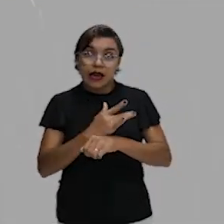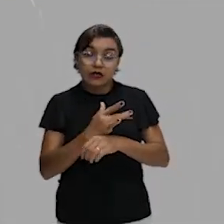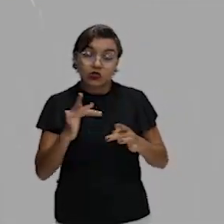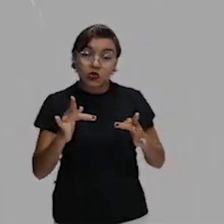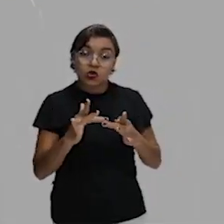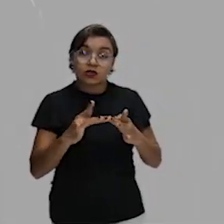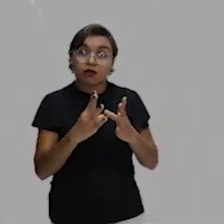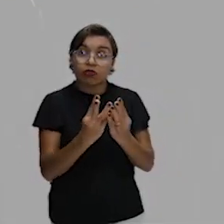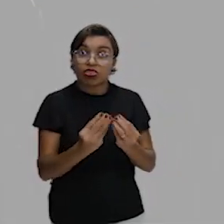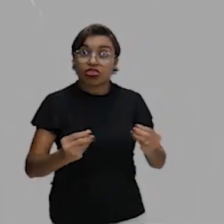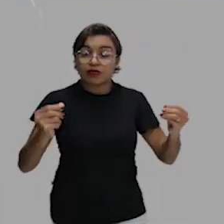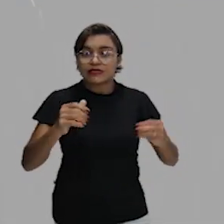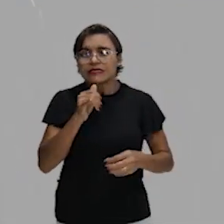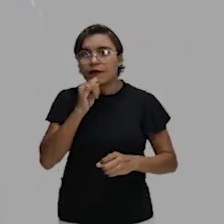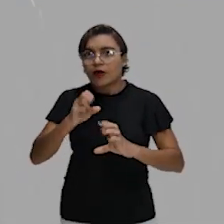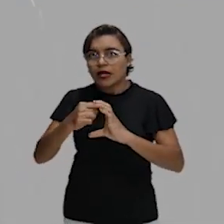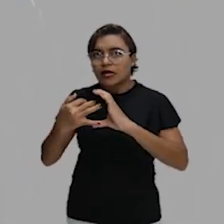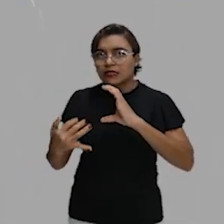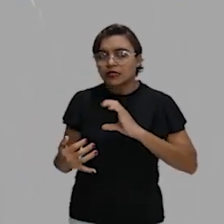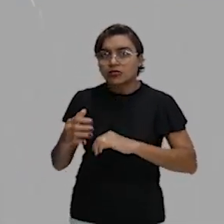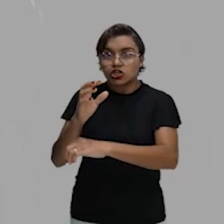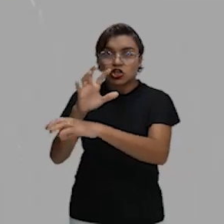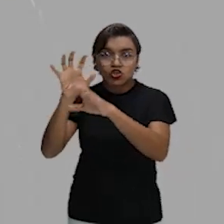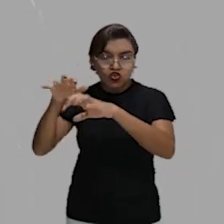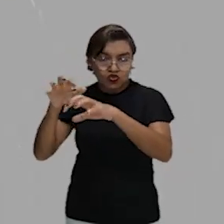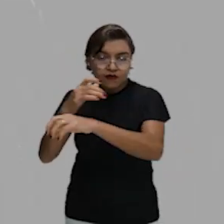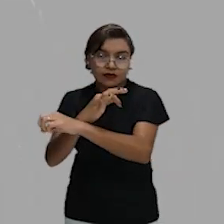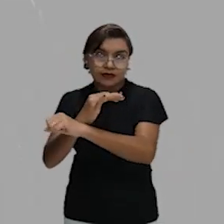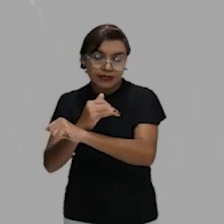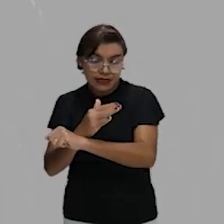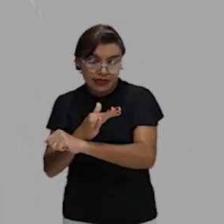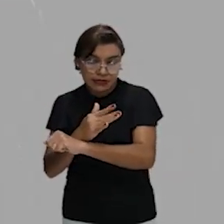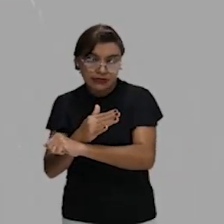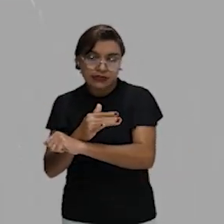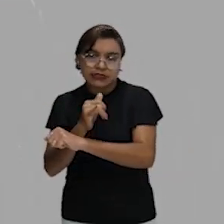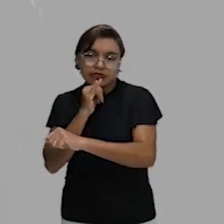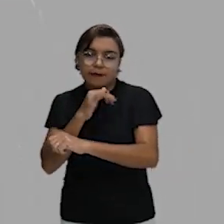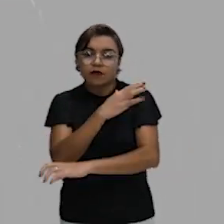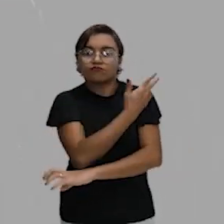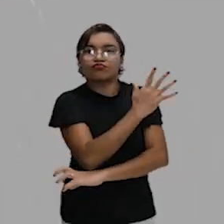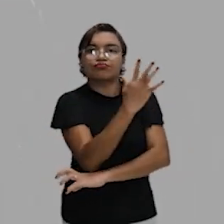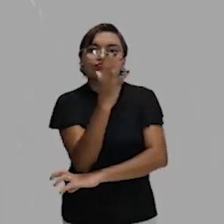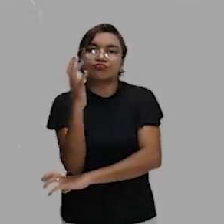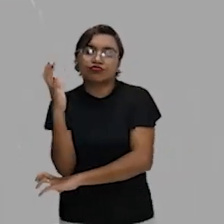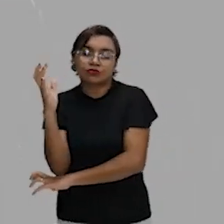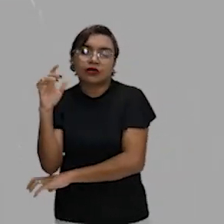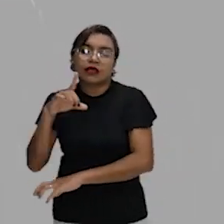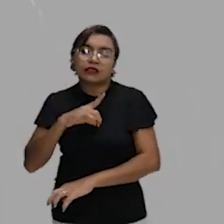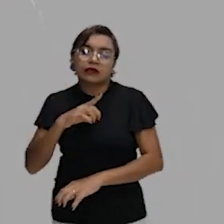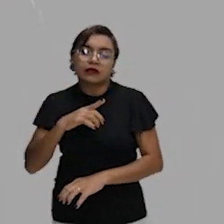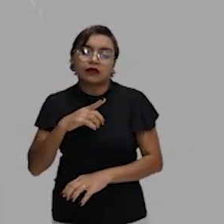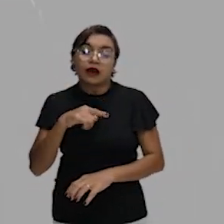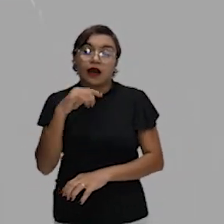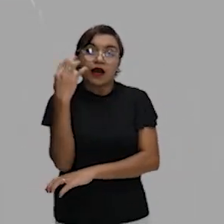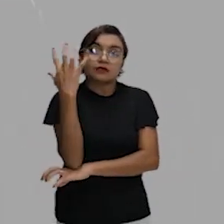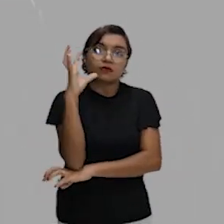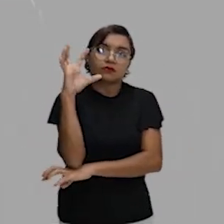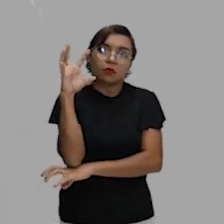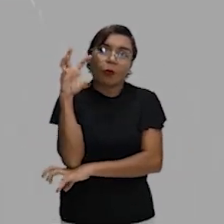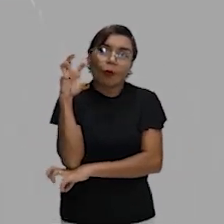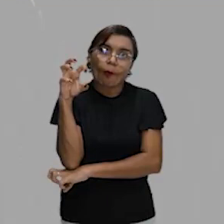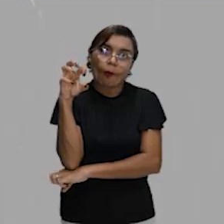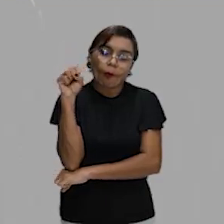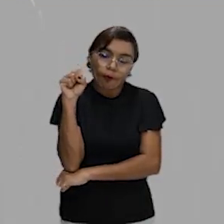característica importante, quando essa chuva ácida cai sobre essa vegetação, ela tende a matar pouco a pouco essas plantas.